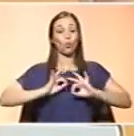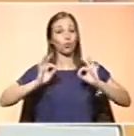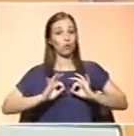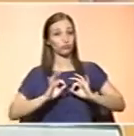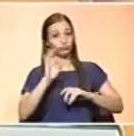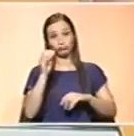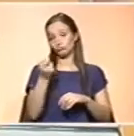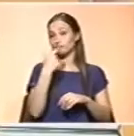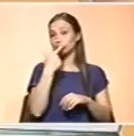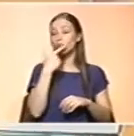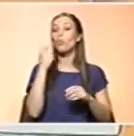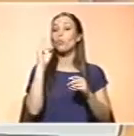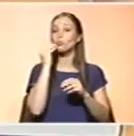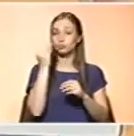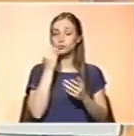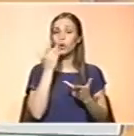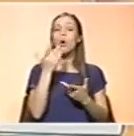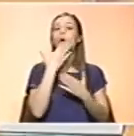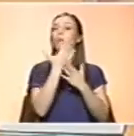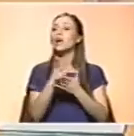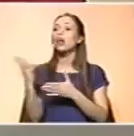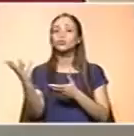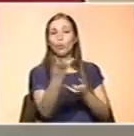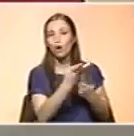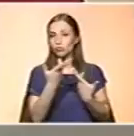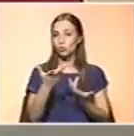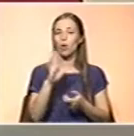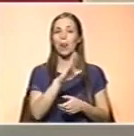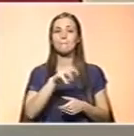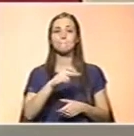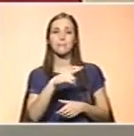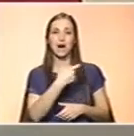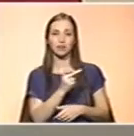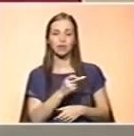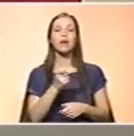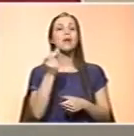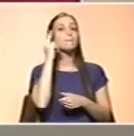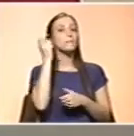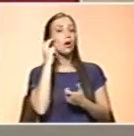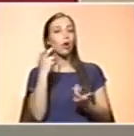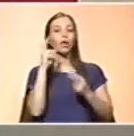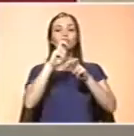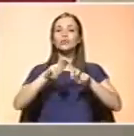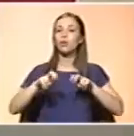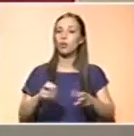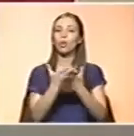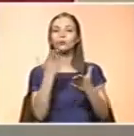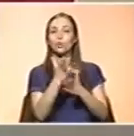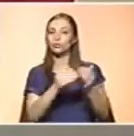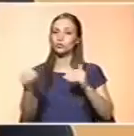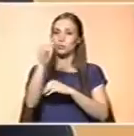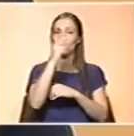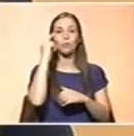toma. Muito obrigada aos meus quatro convidados desta tarde. Olá, Marta Vasconcelos, bem-vinda. É bióloga e é investigadora também da Escola Superior de